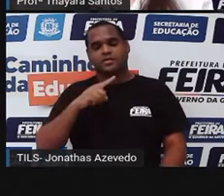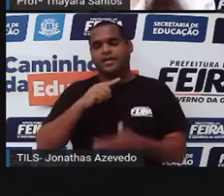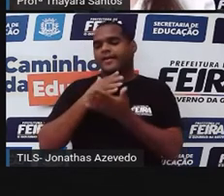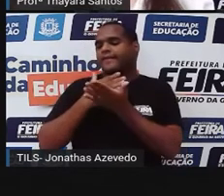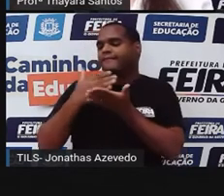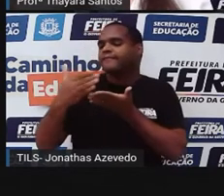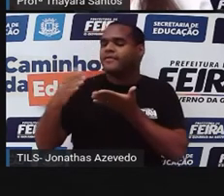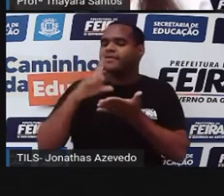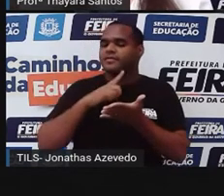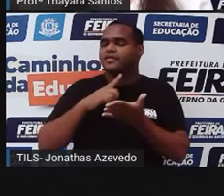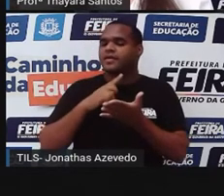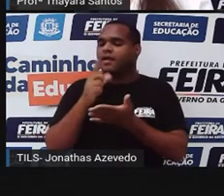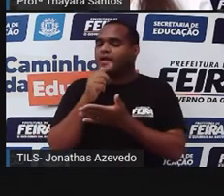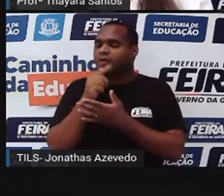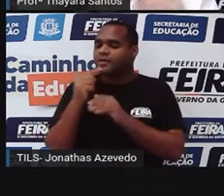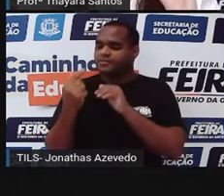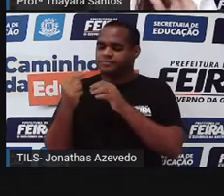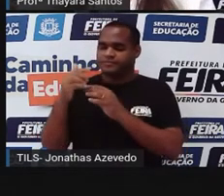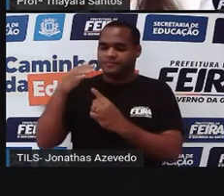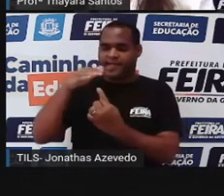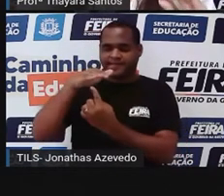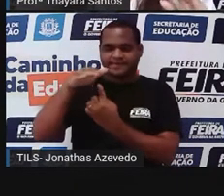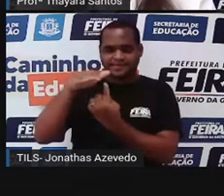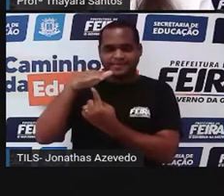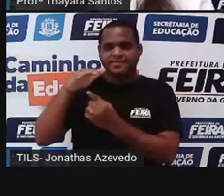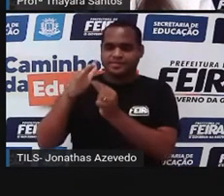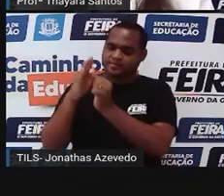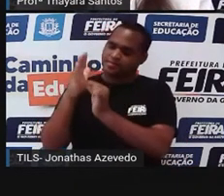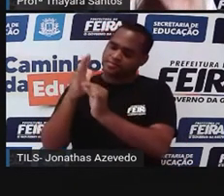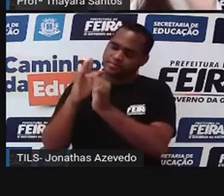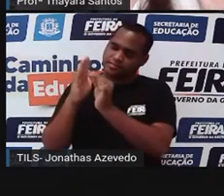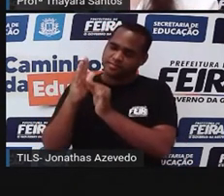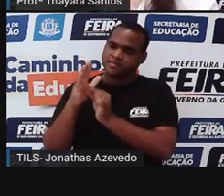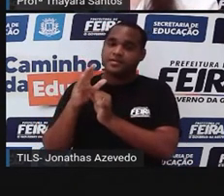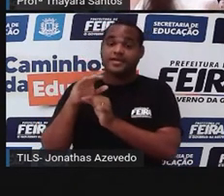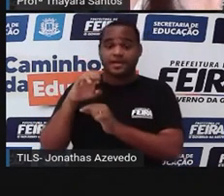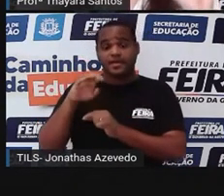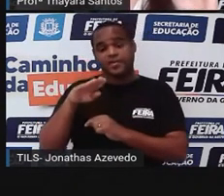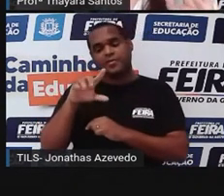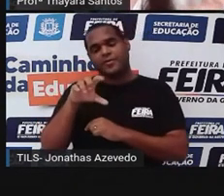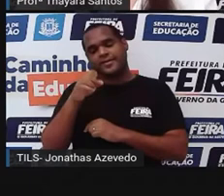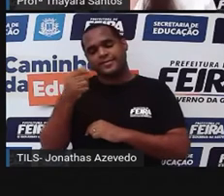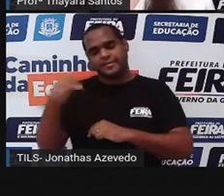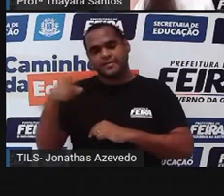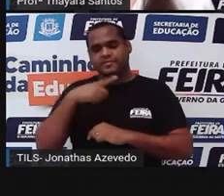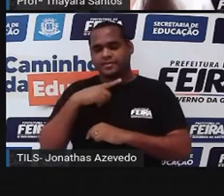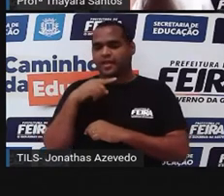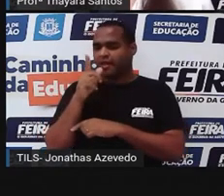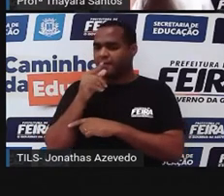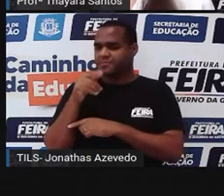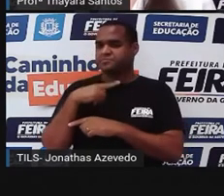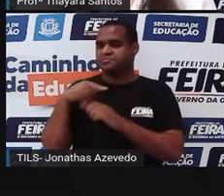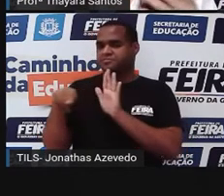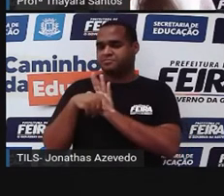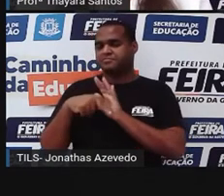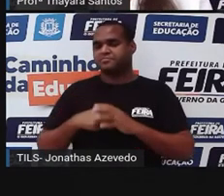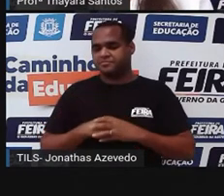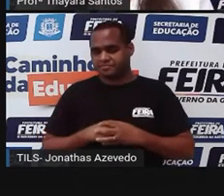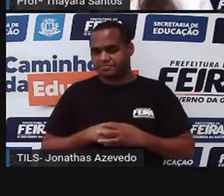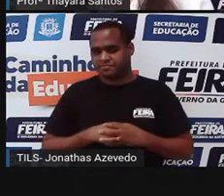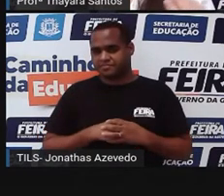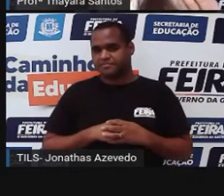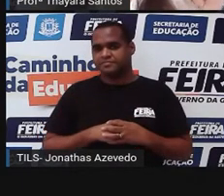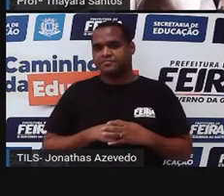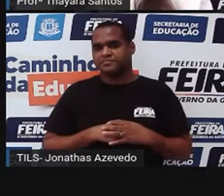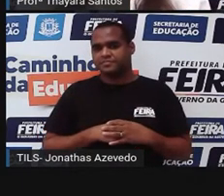já tem água em estado gasoso. Mas isso é o ponto de ebulição da água. 100 graus é o ponto de ebulição da água. Por exemplo,